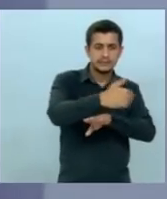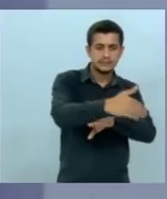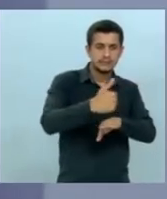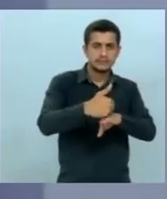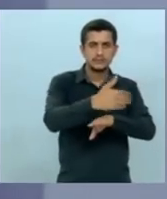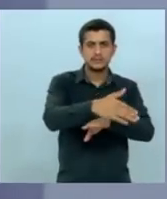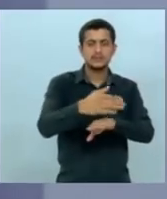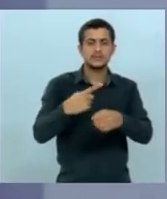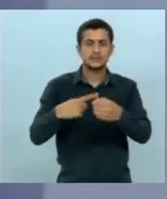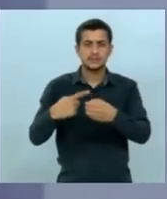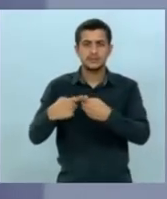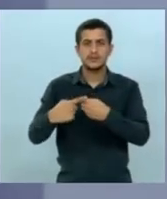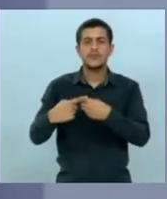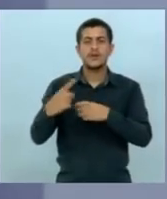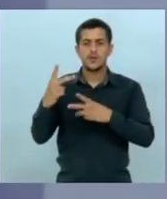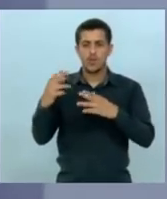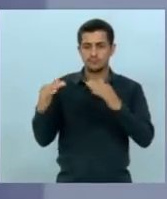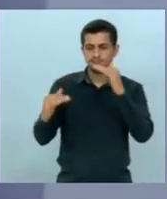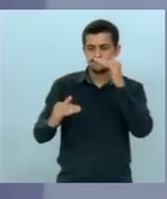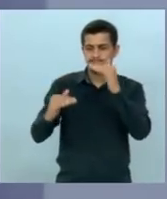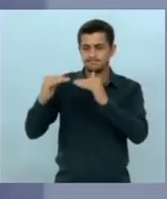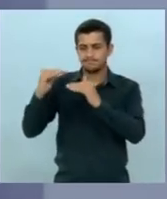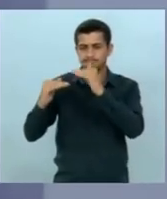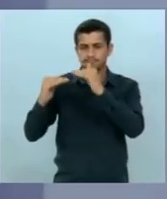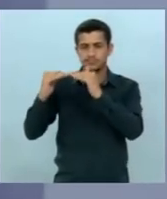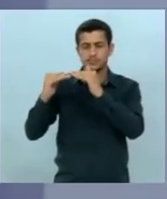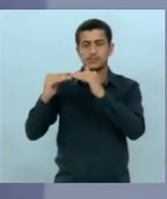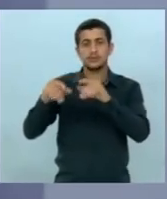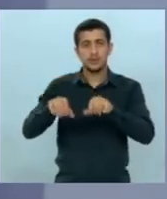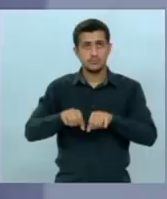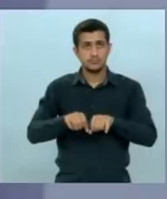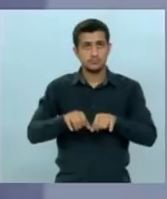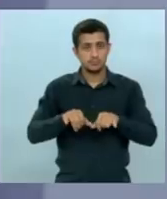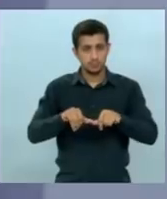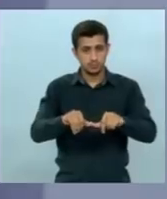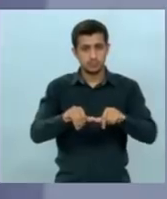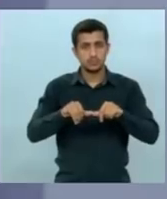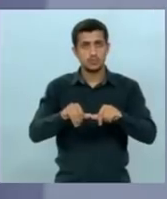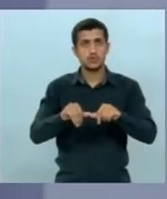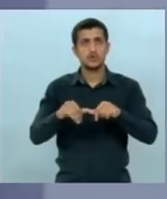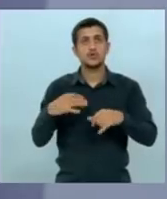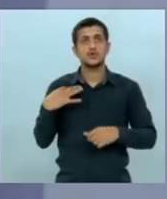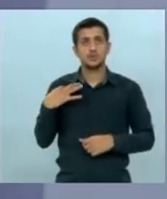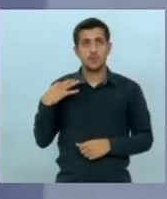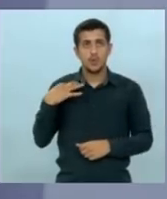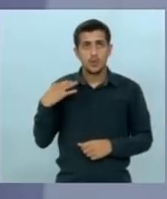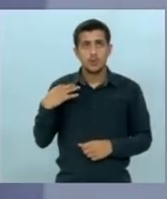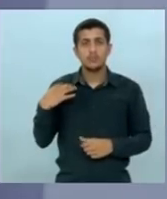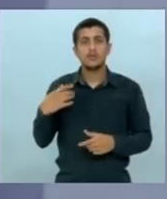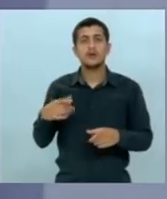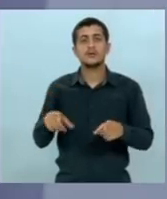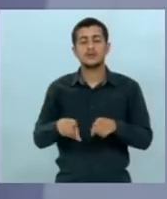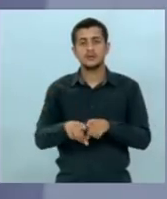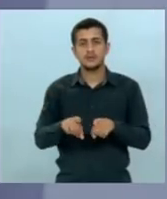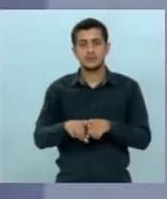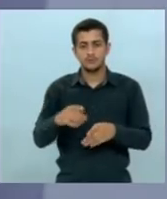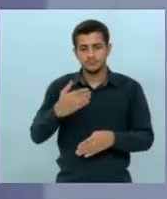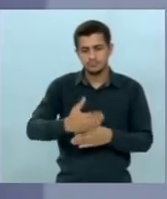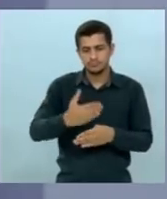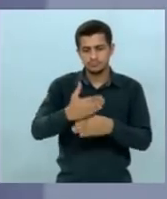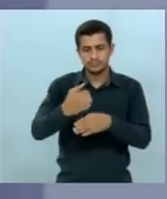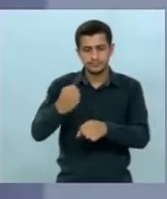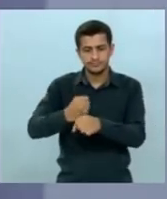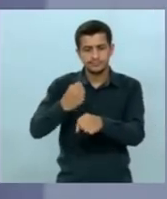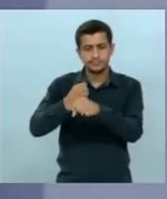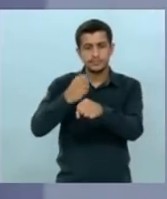nós vamos igualar as alíquotas do área de supermercado de vestuário e de um setor de material de construção por quê?